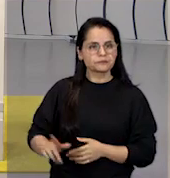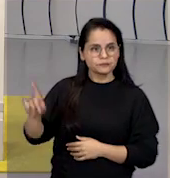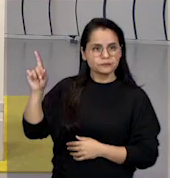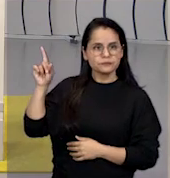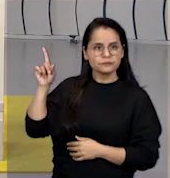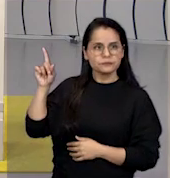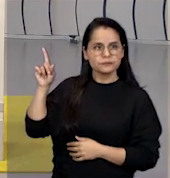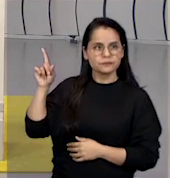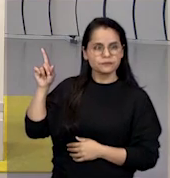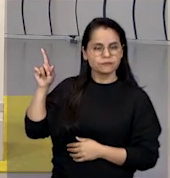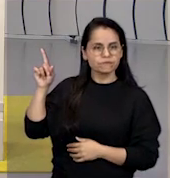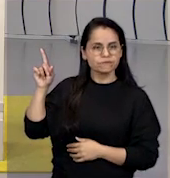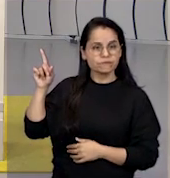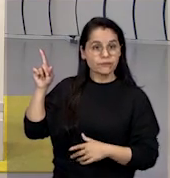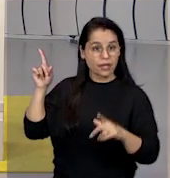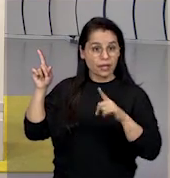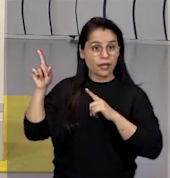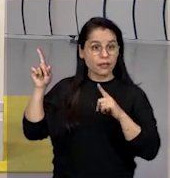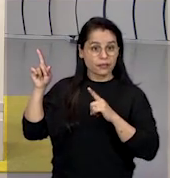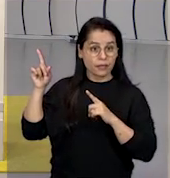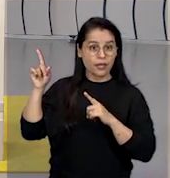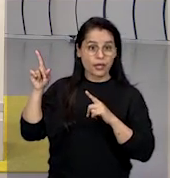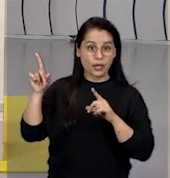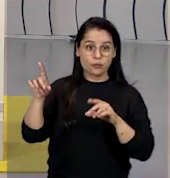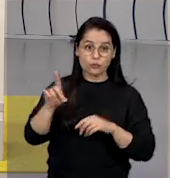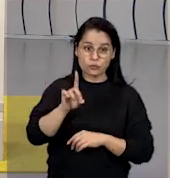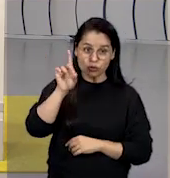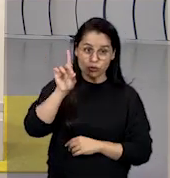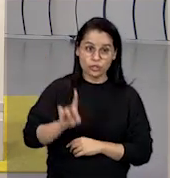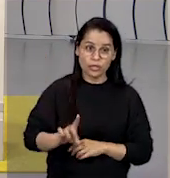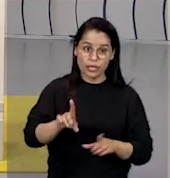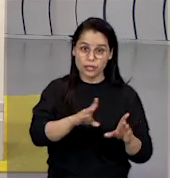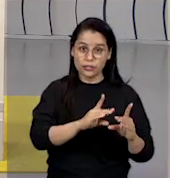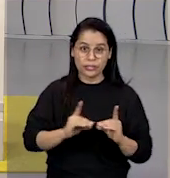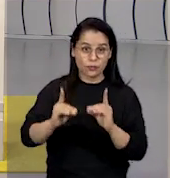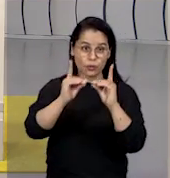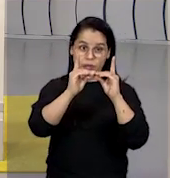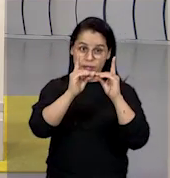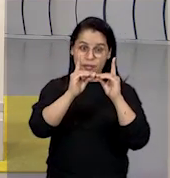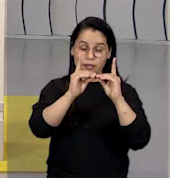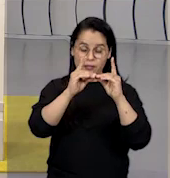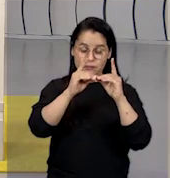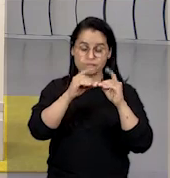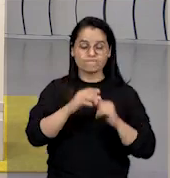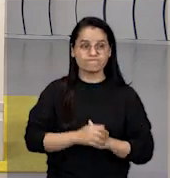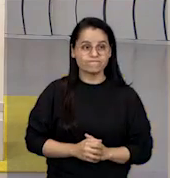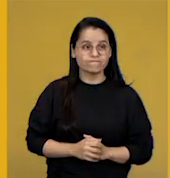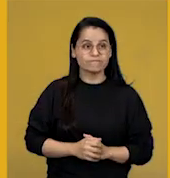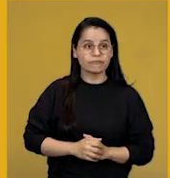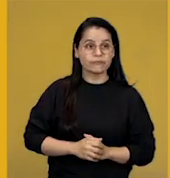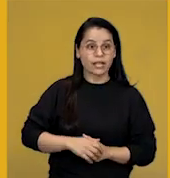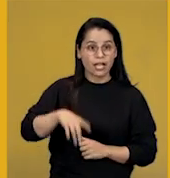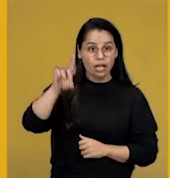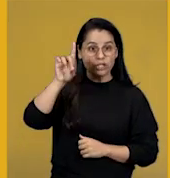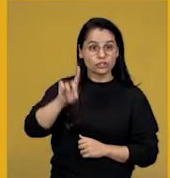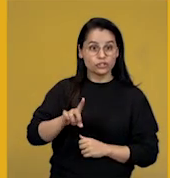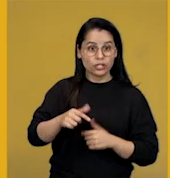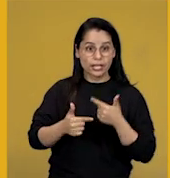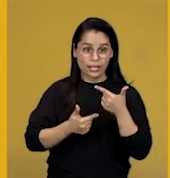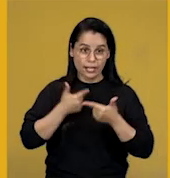Direito à democracia. Sem democracia não há direitos humanos, a gente sabe disso. Direitos do